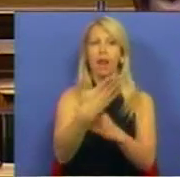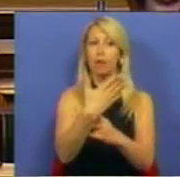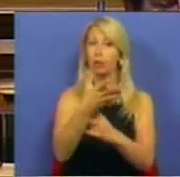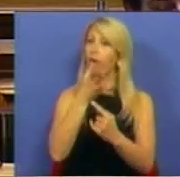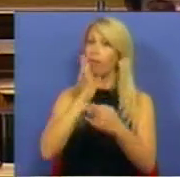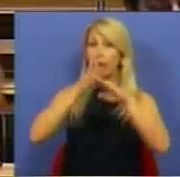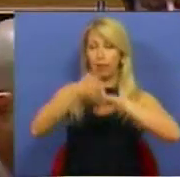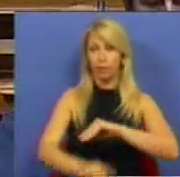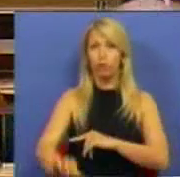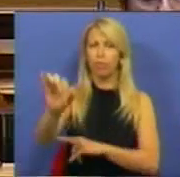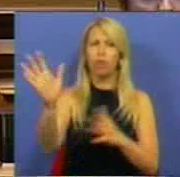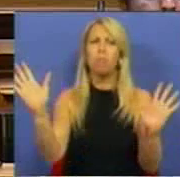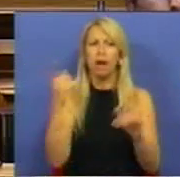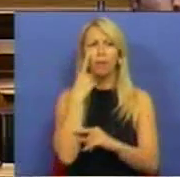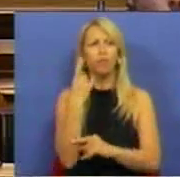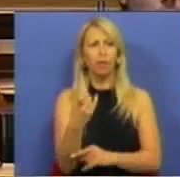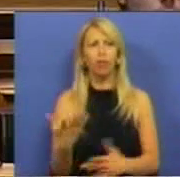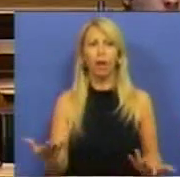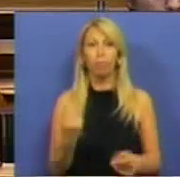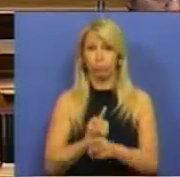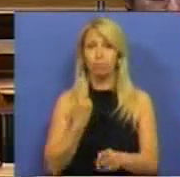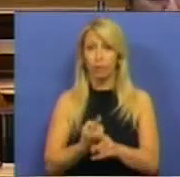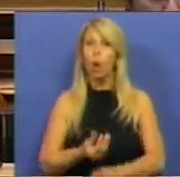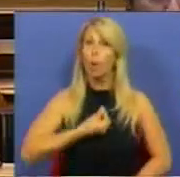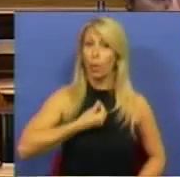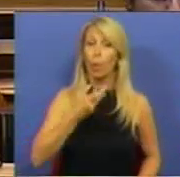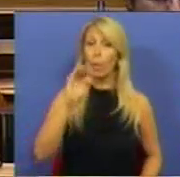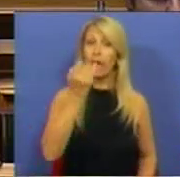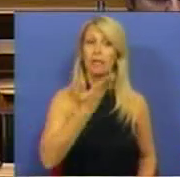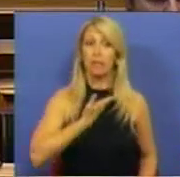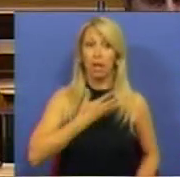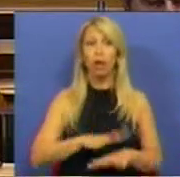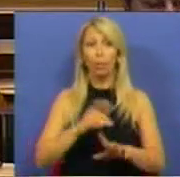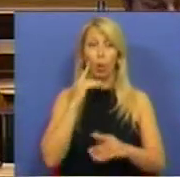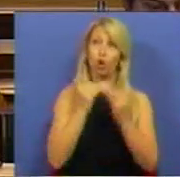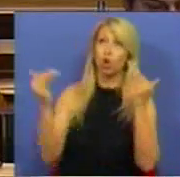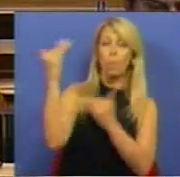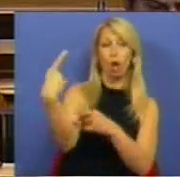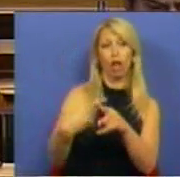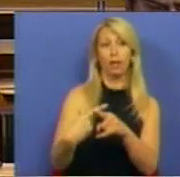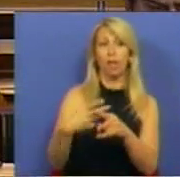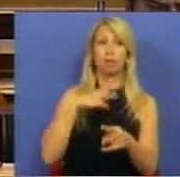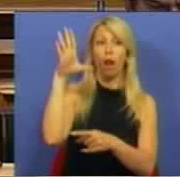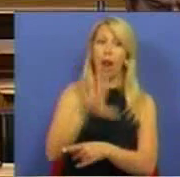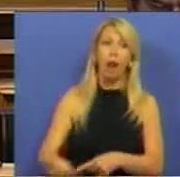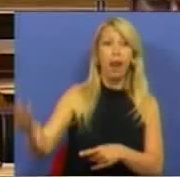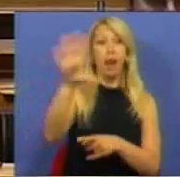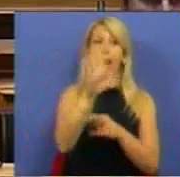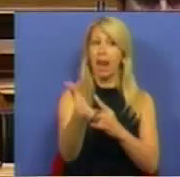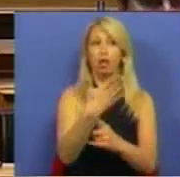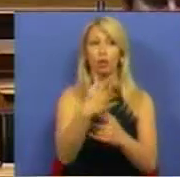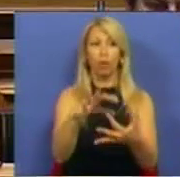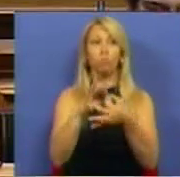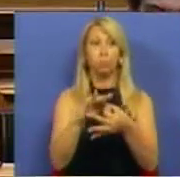Mas registramos que apesar da preocupação do PSD com o superior interesse nacional, num momento